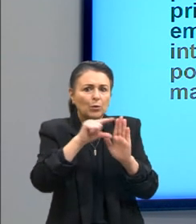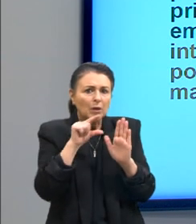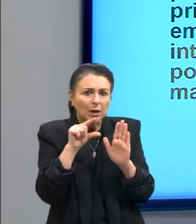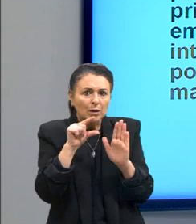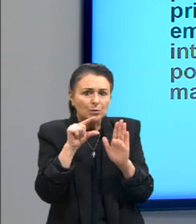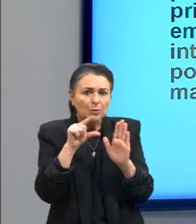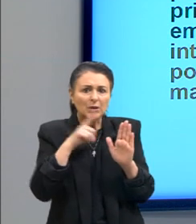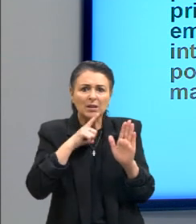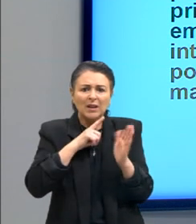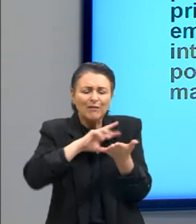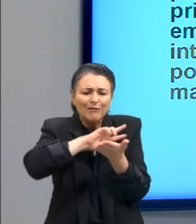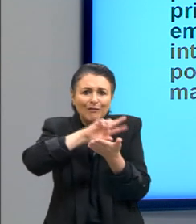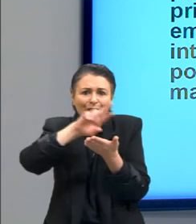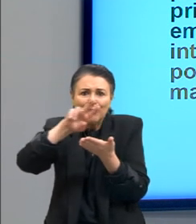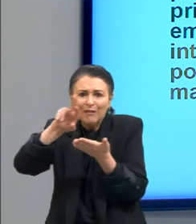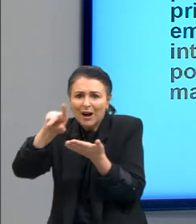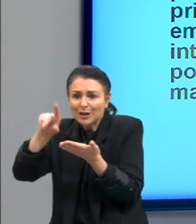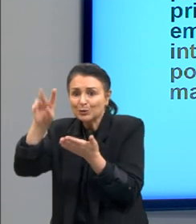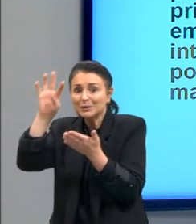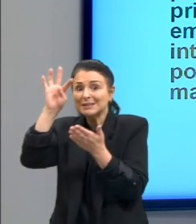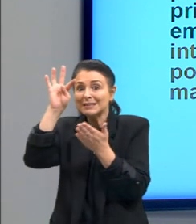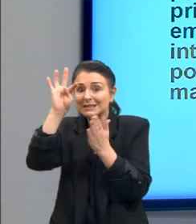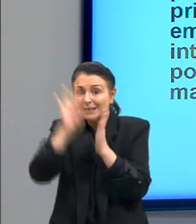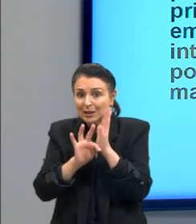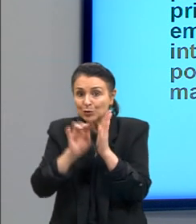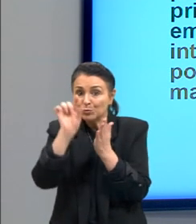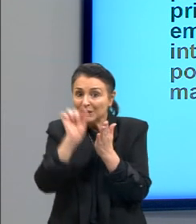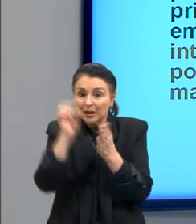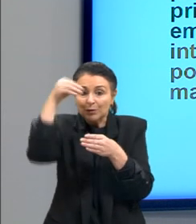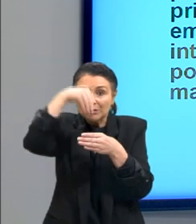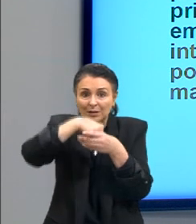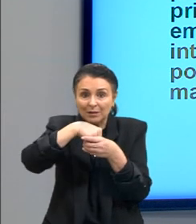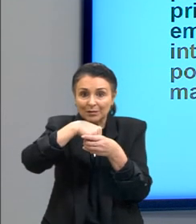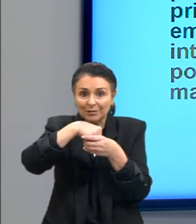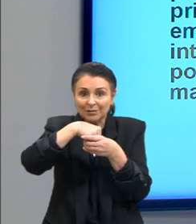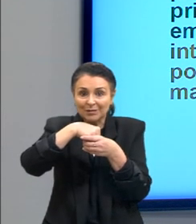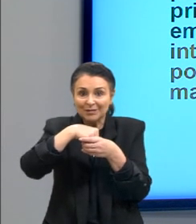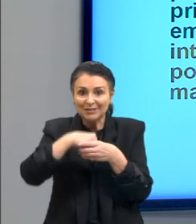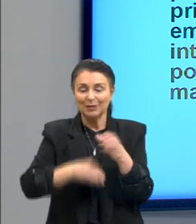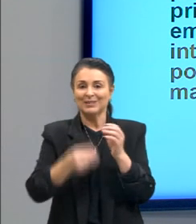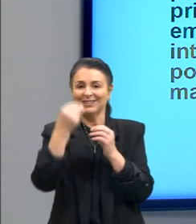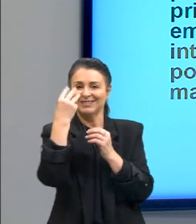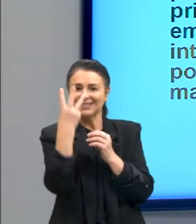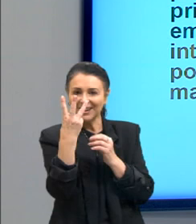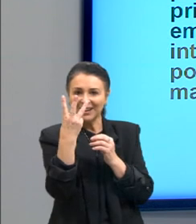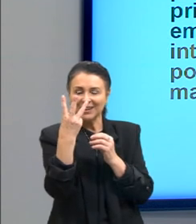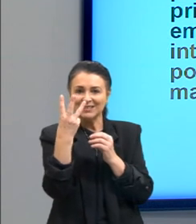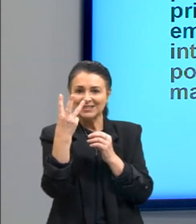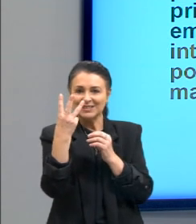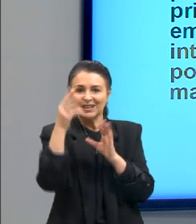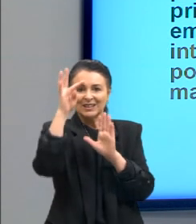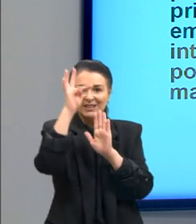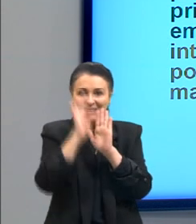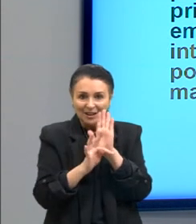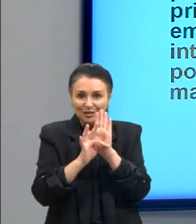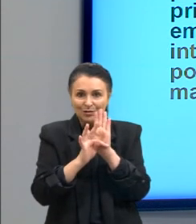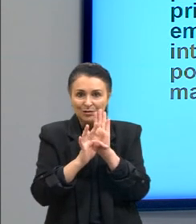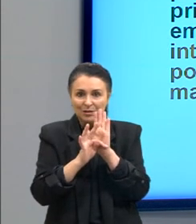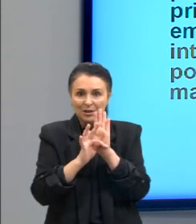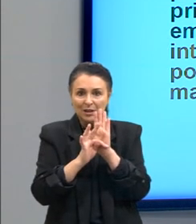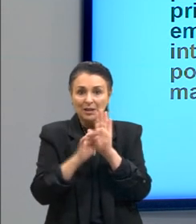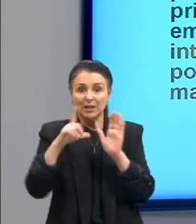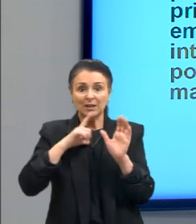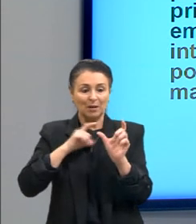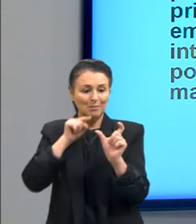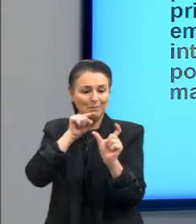textos também então eu tenho três partes aqui e elas estão interligadas por essas palavras que